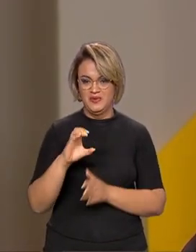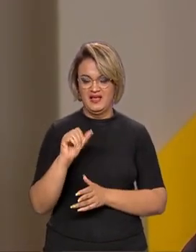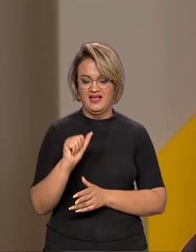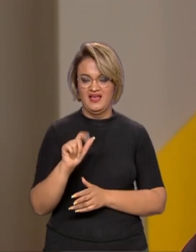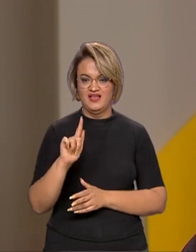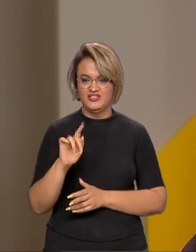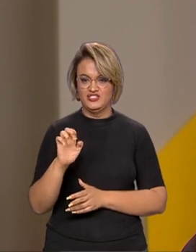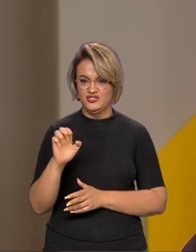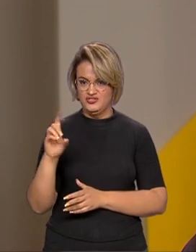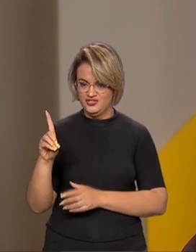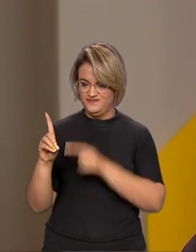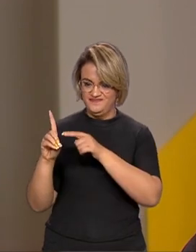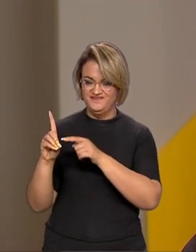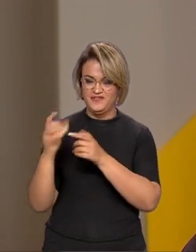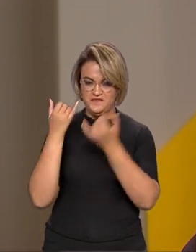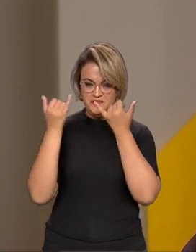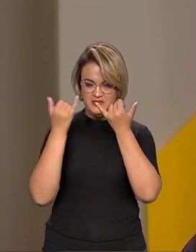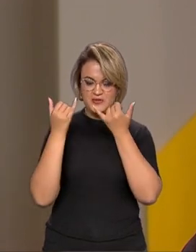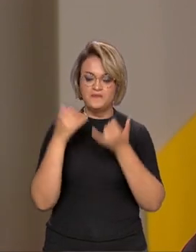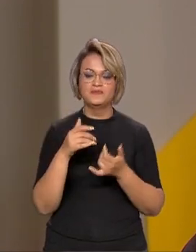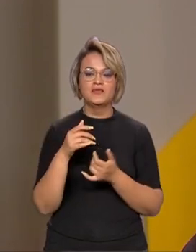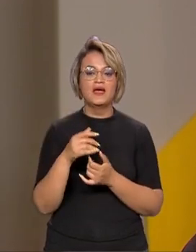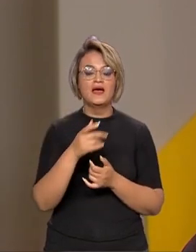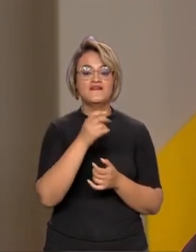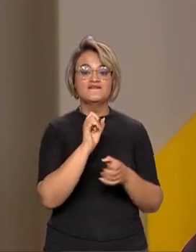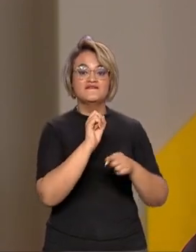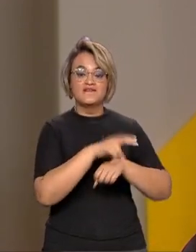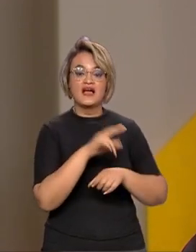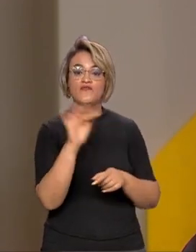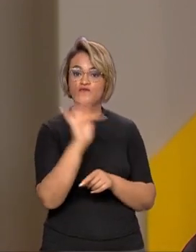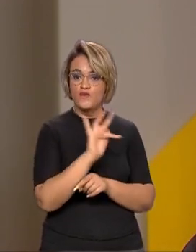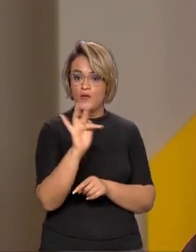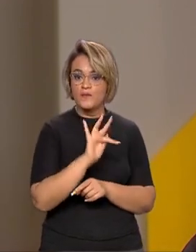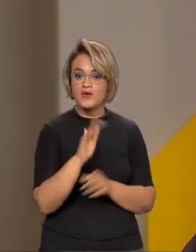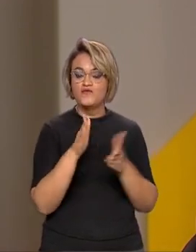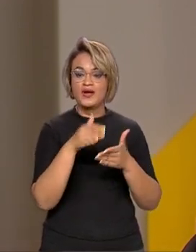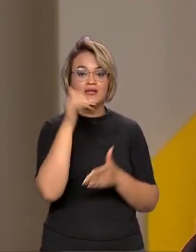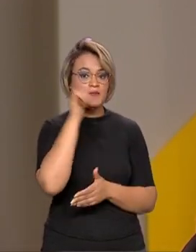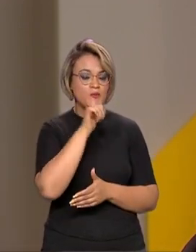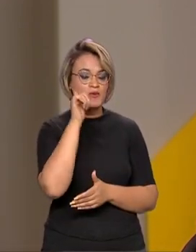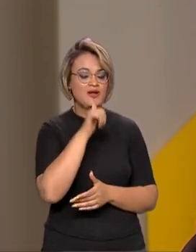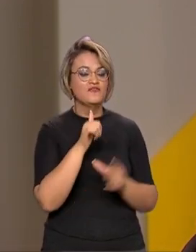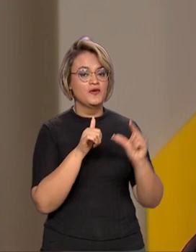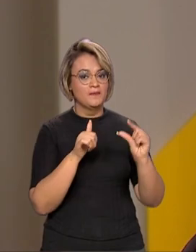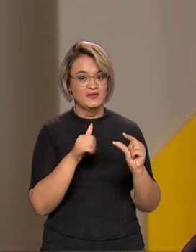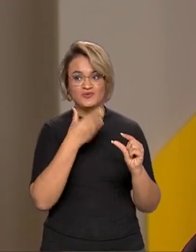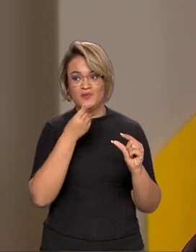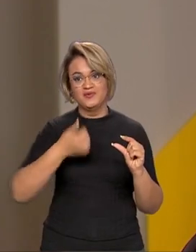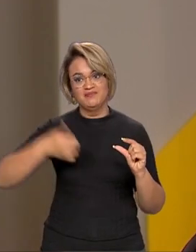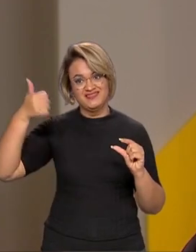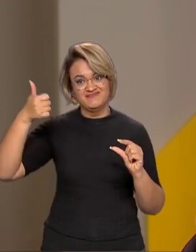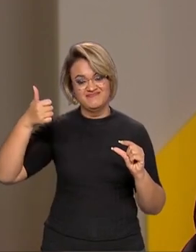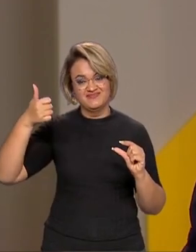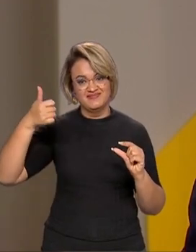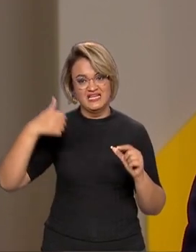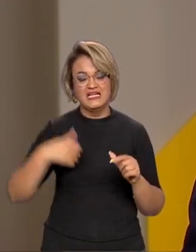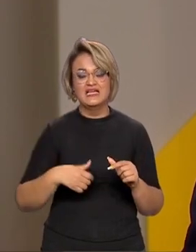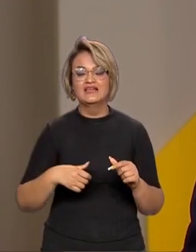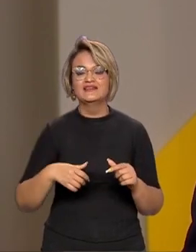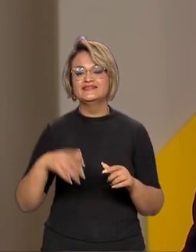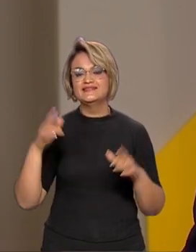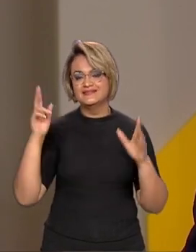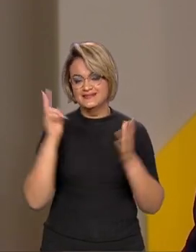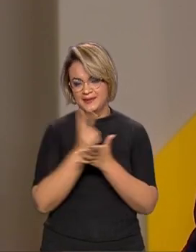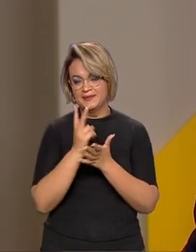a gente vê que, por exemplo, o número de vagas formais para mulheres foi menor do que para os homens. Acontece sempre essa